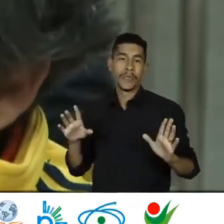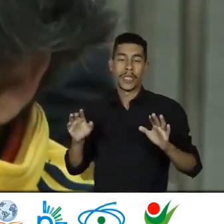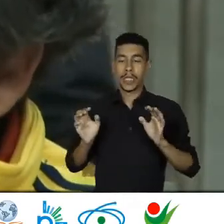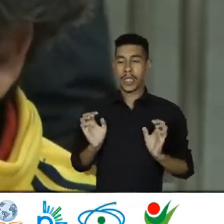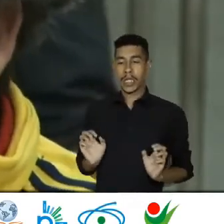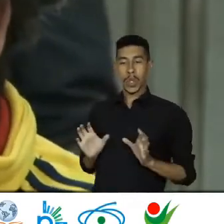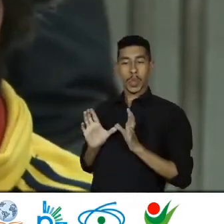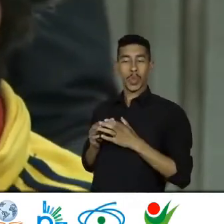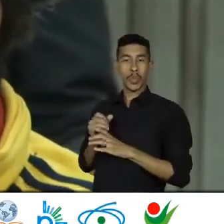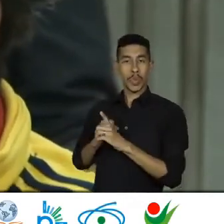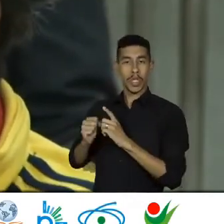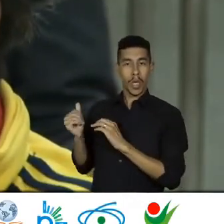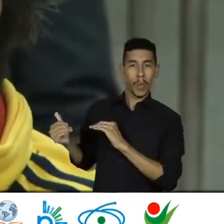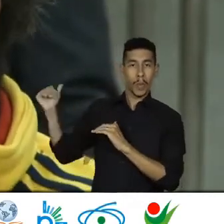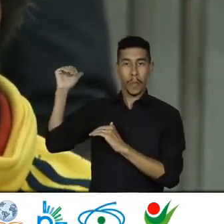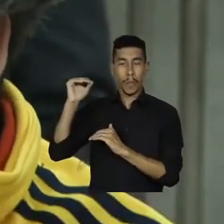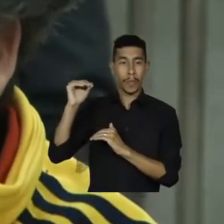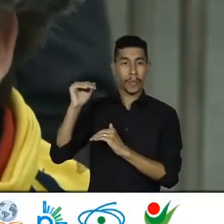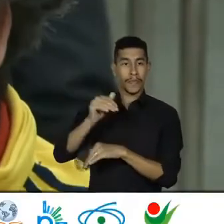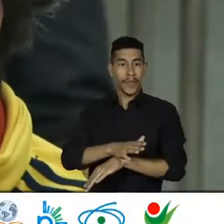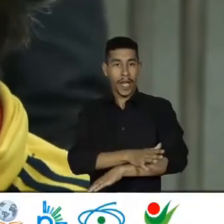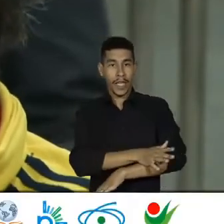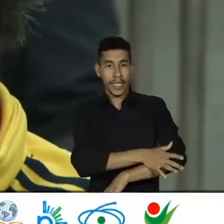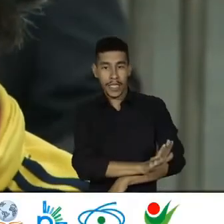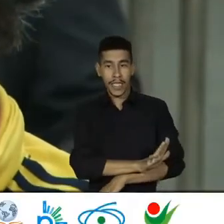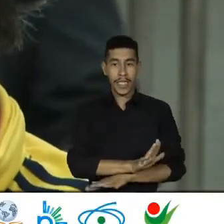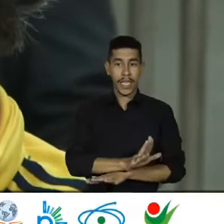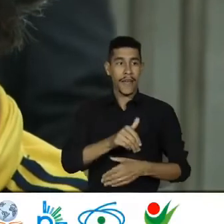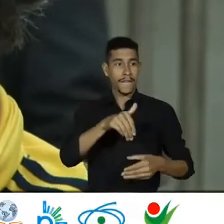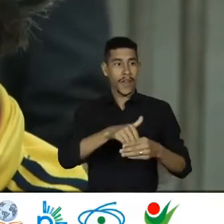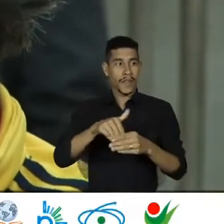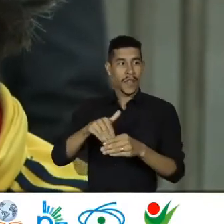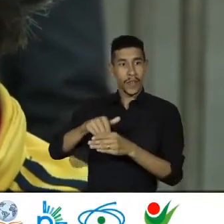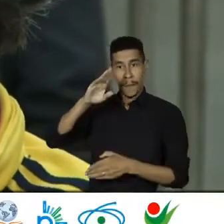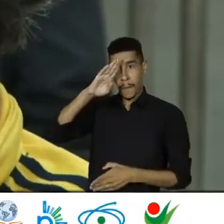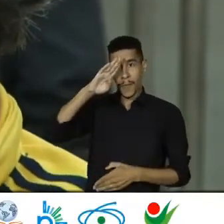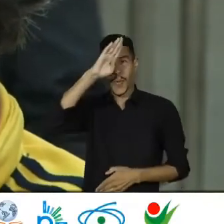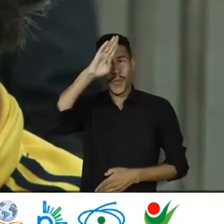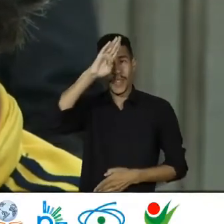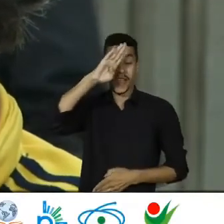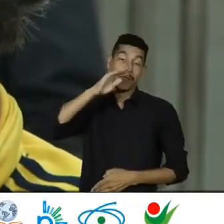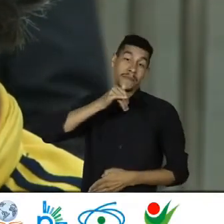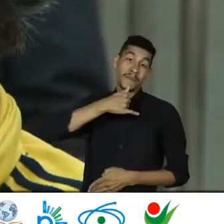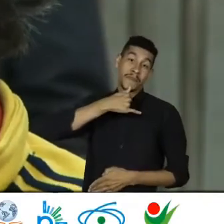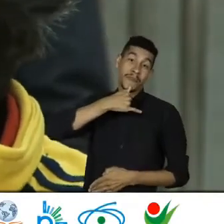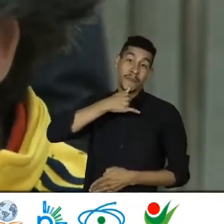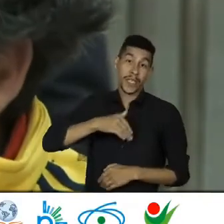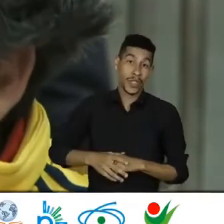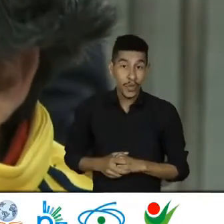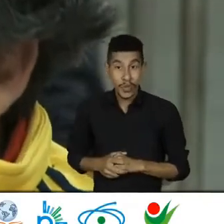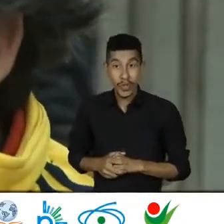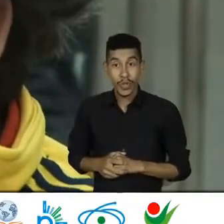É racista Bolsonarista Infelizmente Então